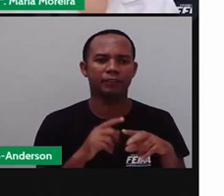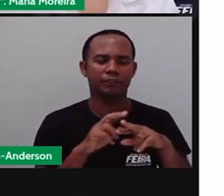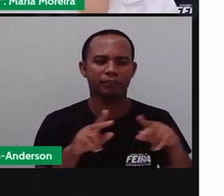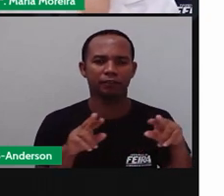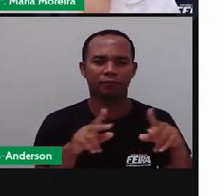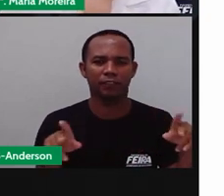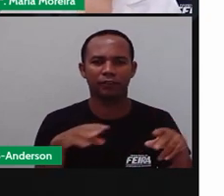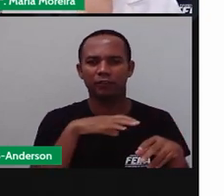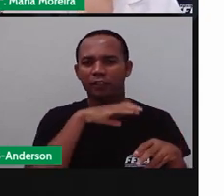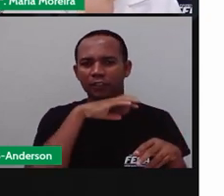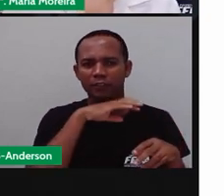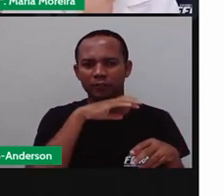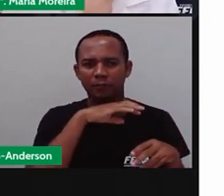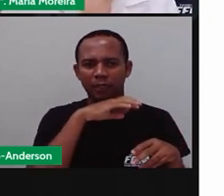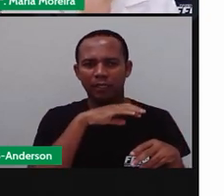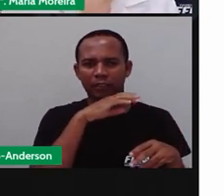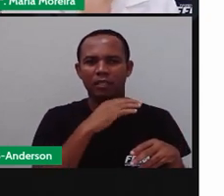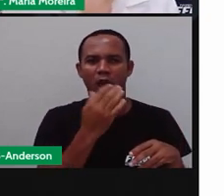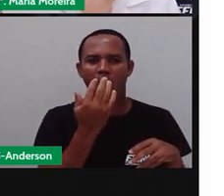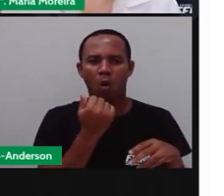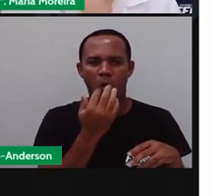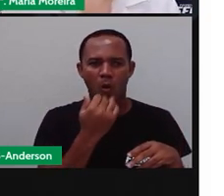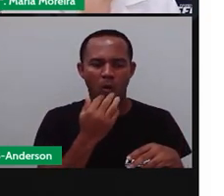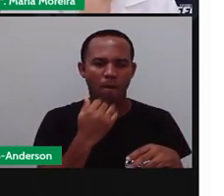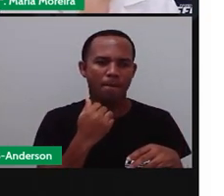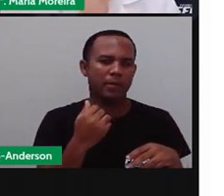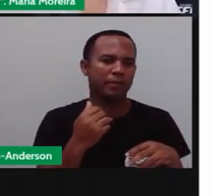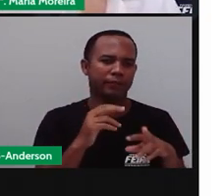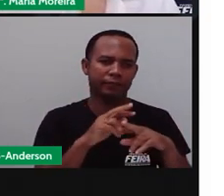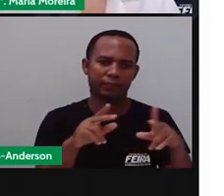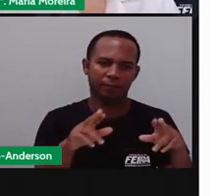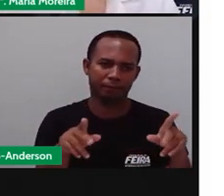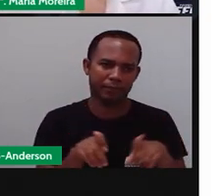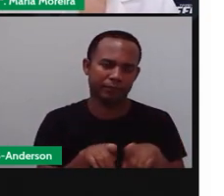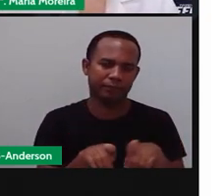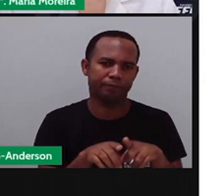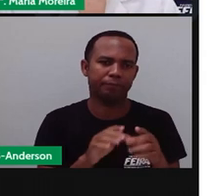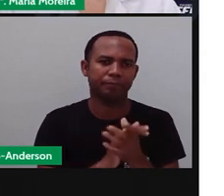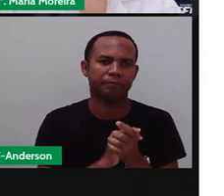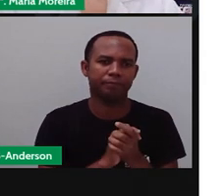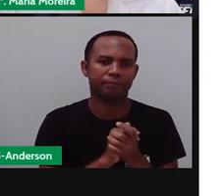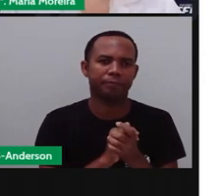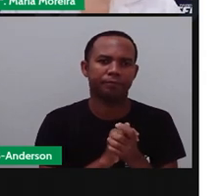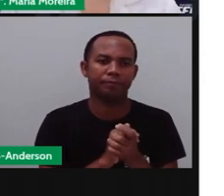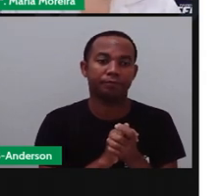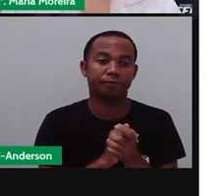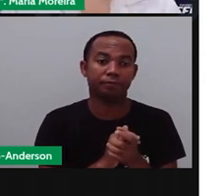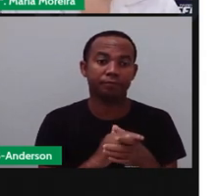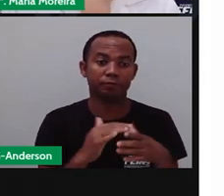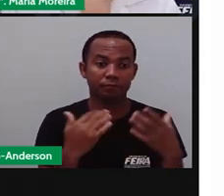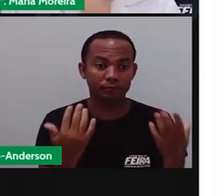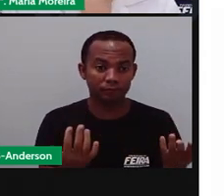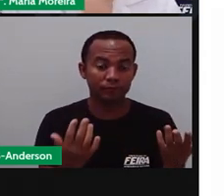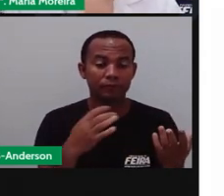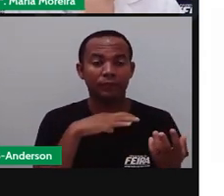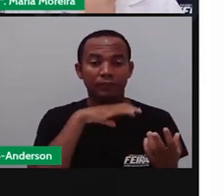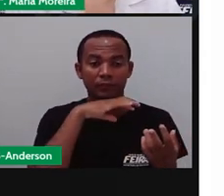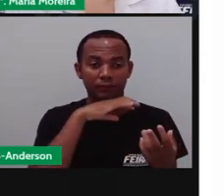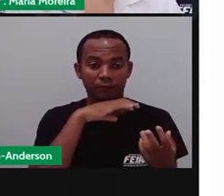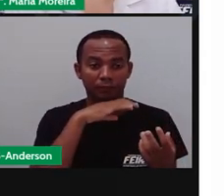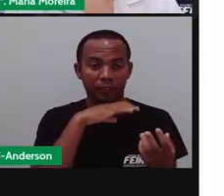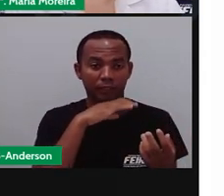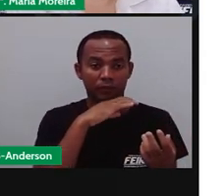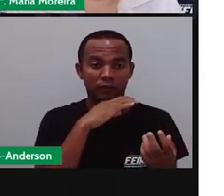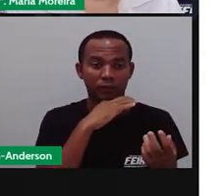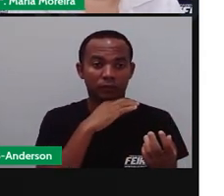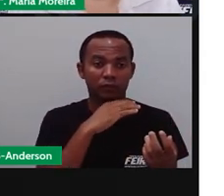animais se alimentam o quê? De plantas, né, de grama, capim. E aí, esses animais, se eles não têm